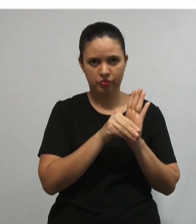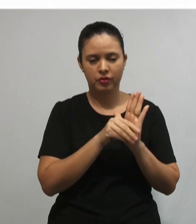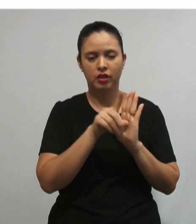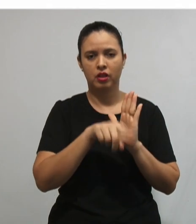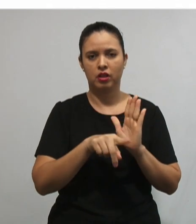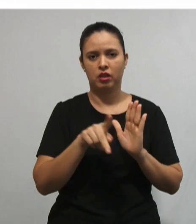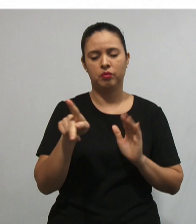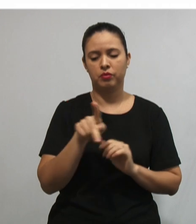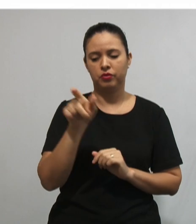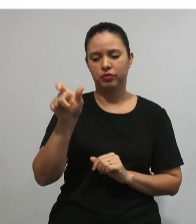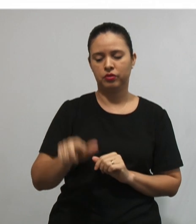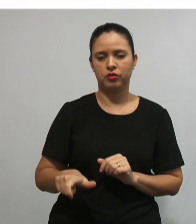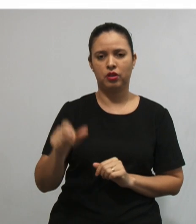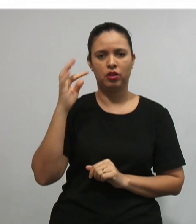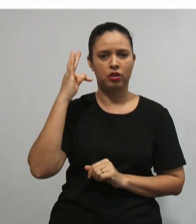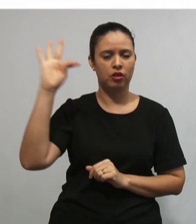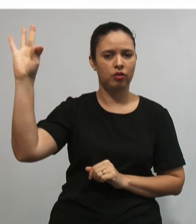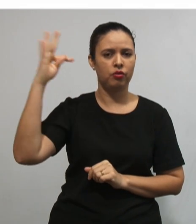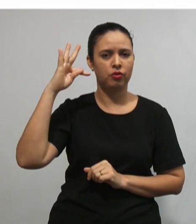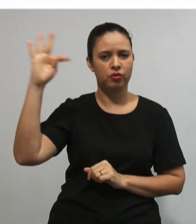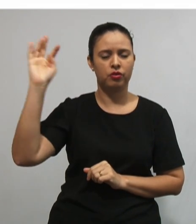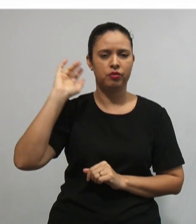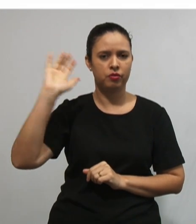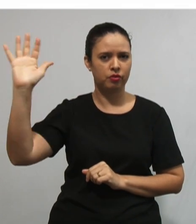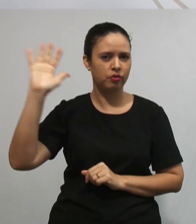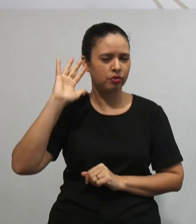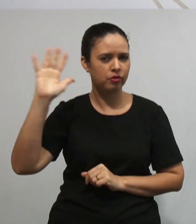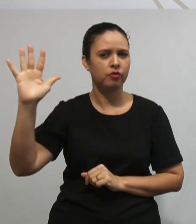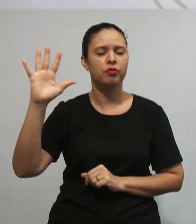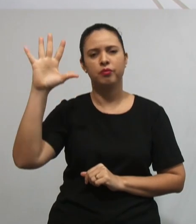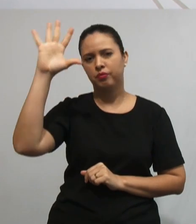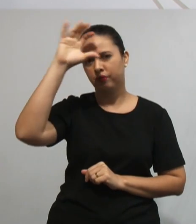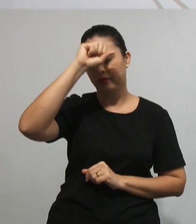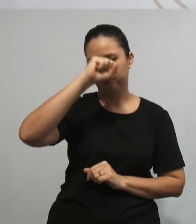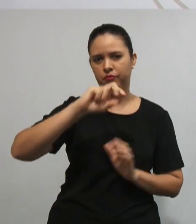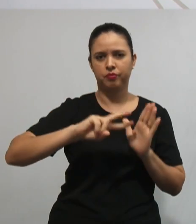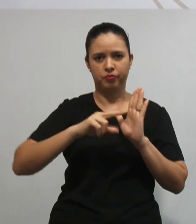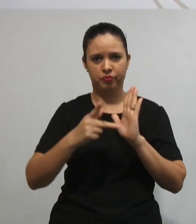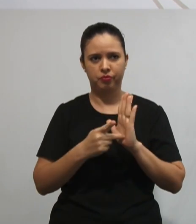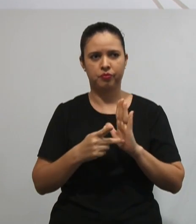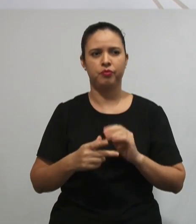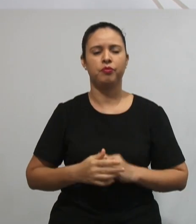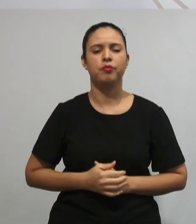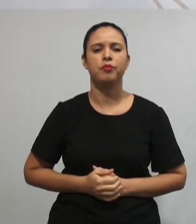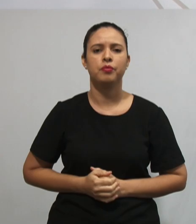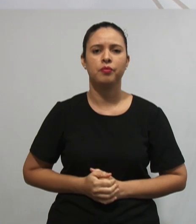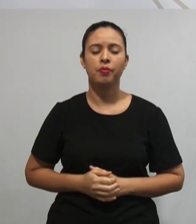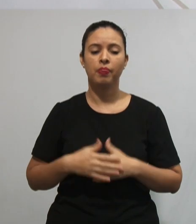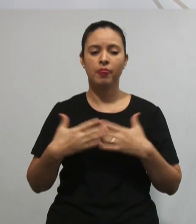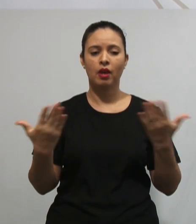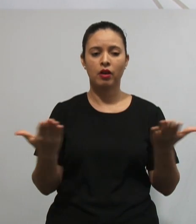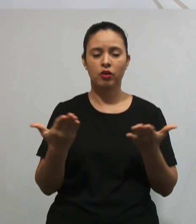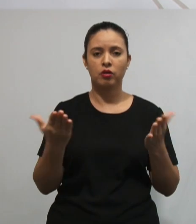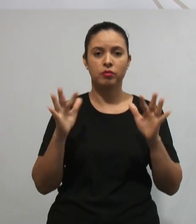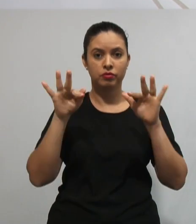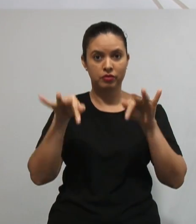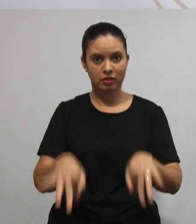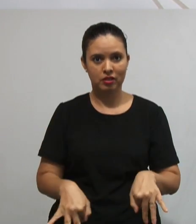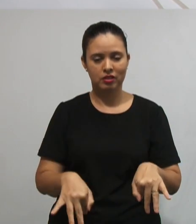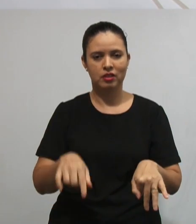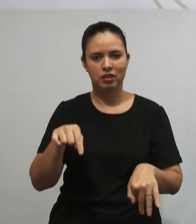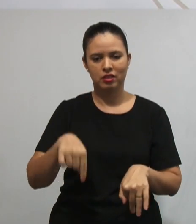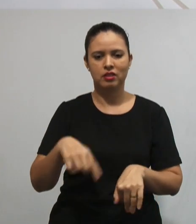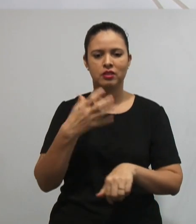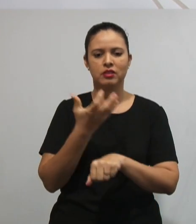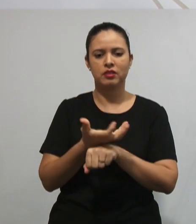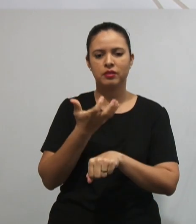para a teoria da aprendizagem significativa. Bem, e para finalizarmos mesmo a nossa